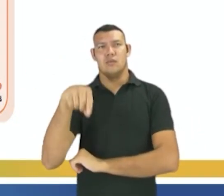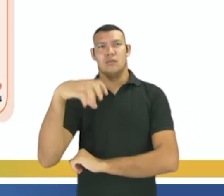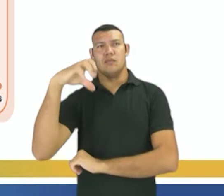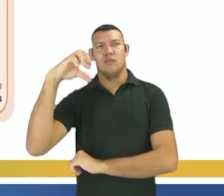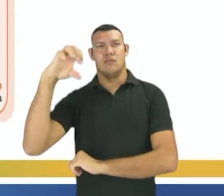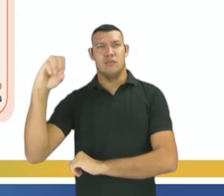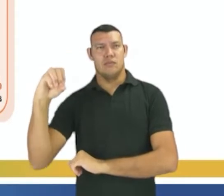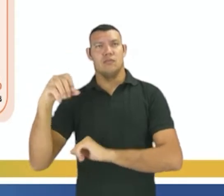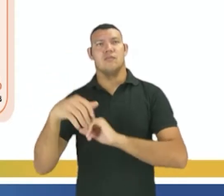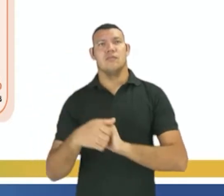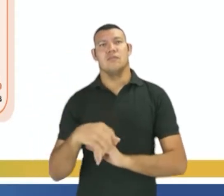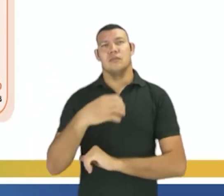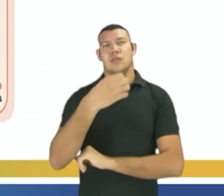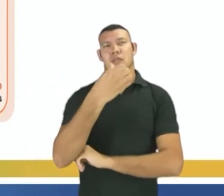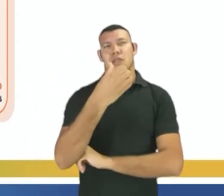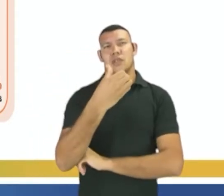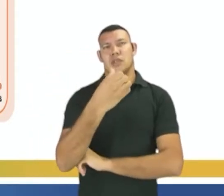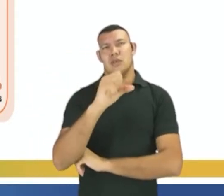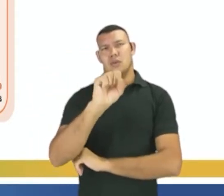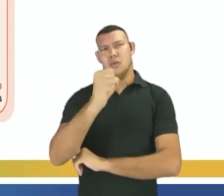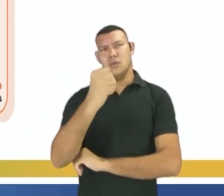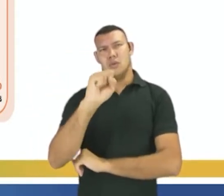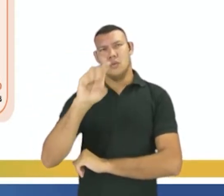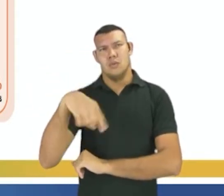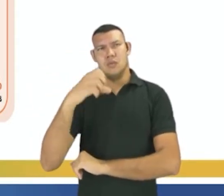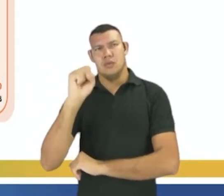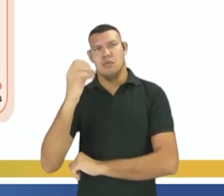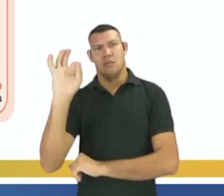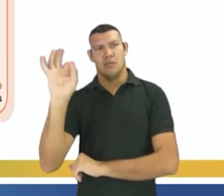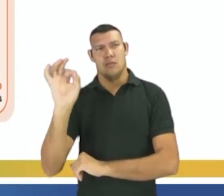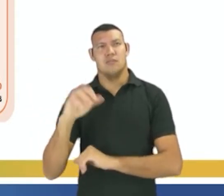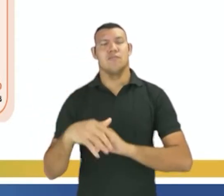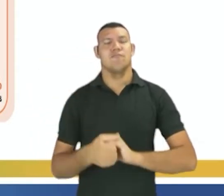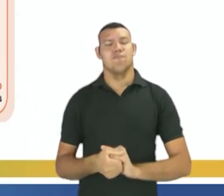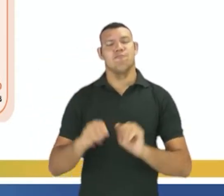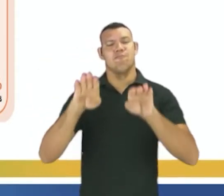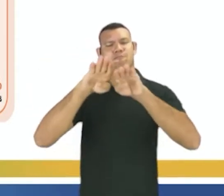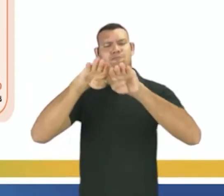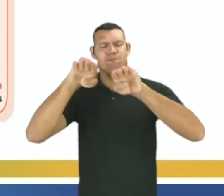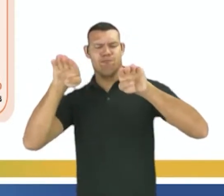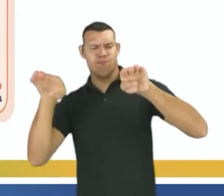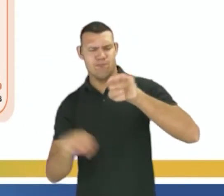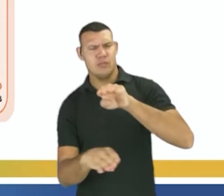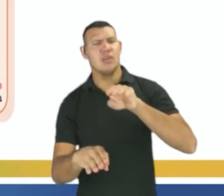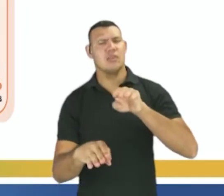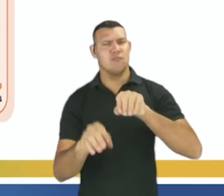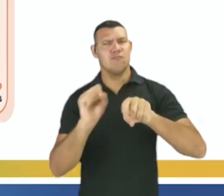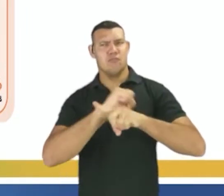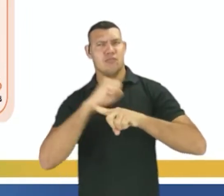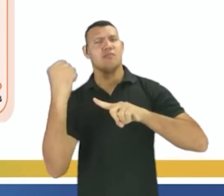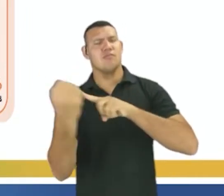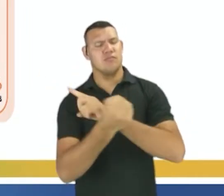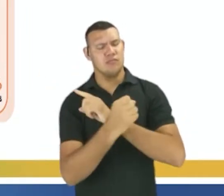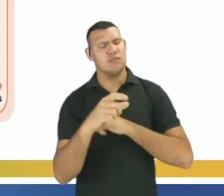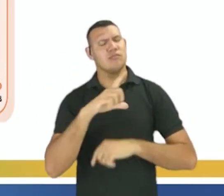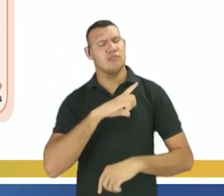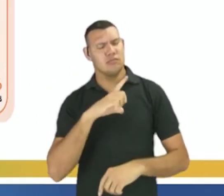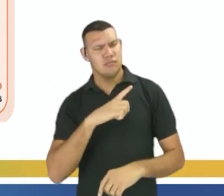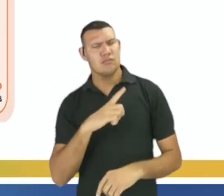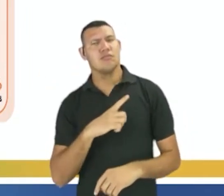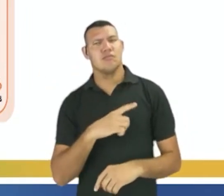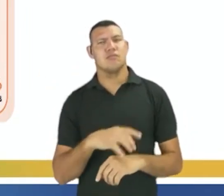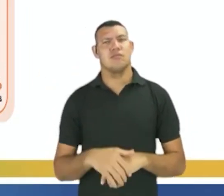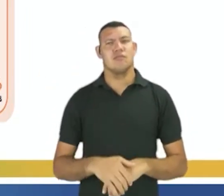preta ou parda. Então a gente entende que quando nós falamos de desigualdade social, sempre a gente vai ter uma